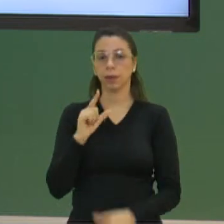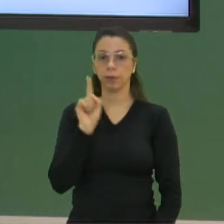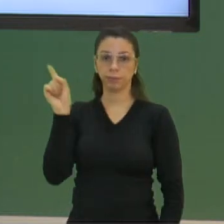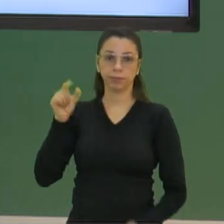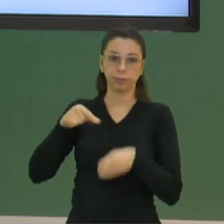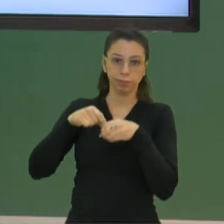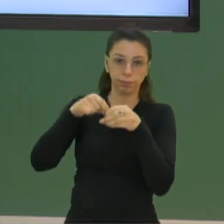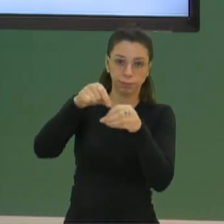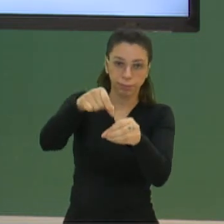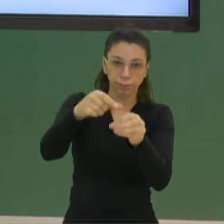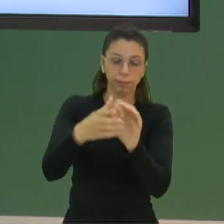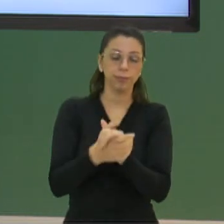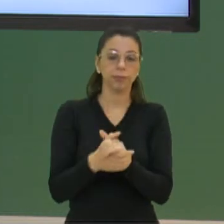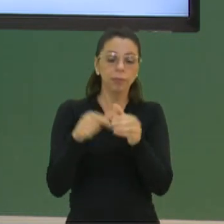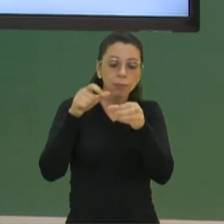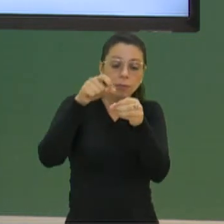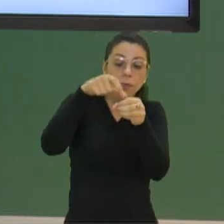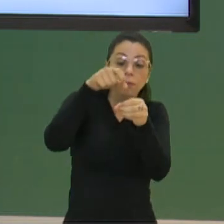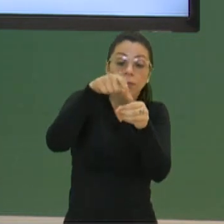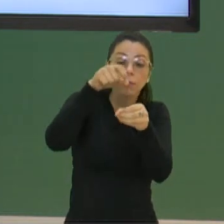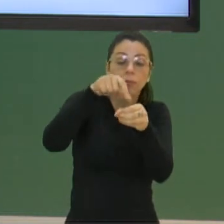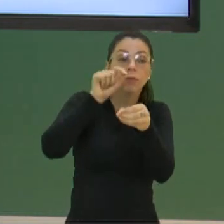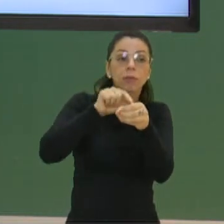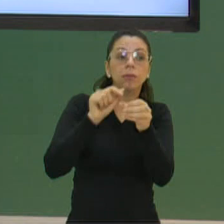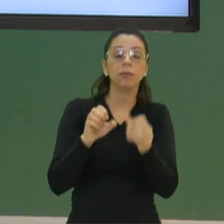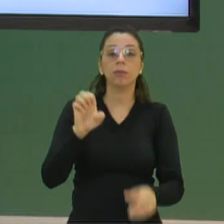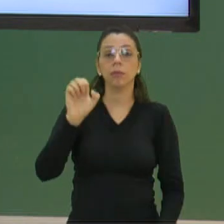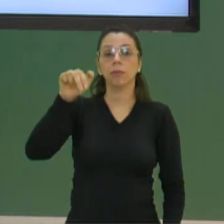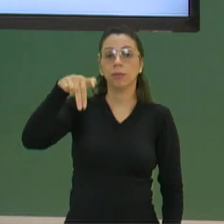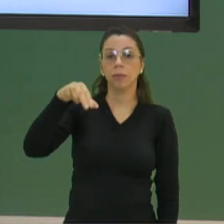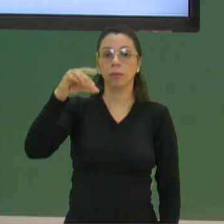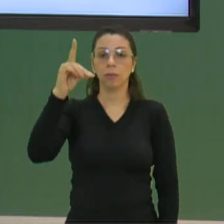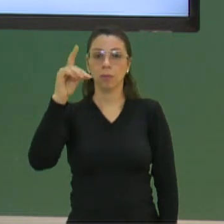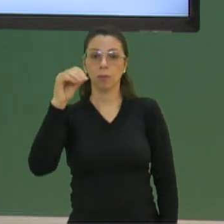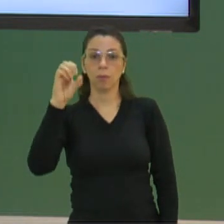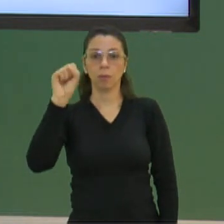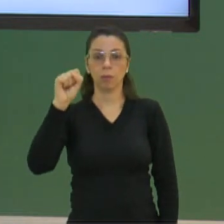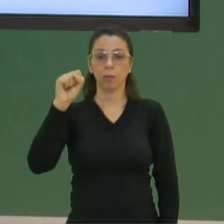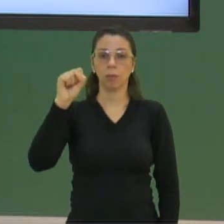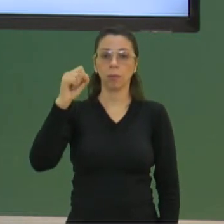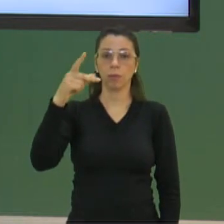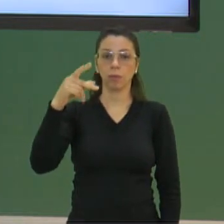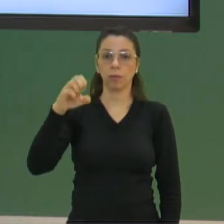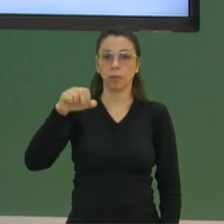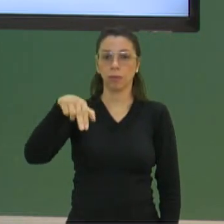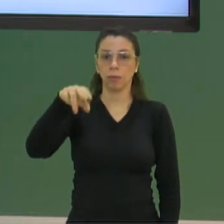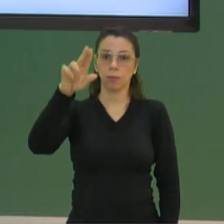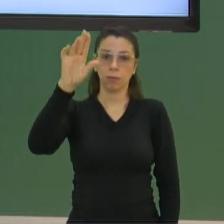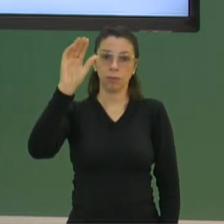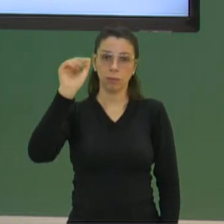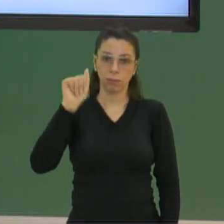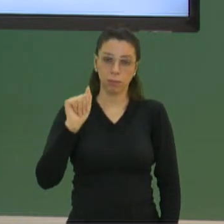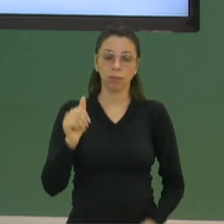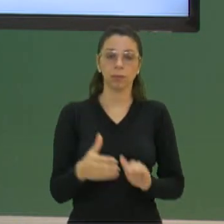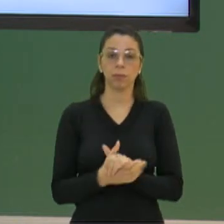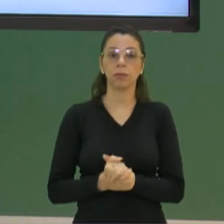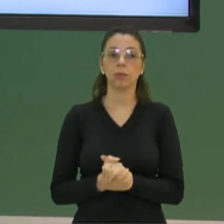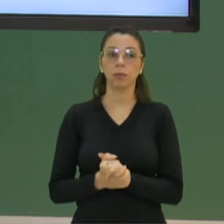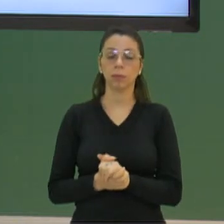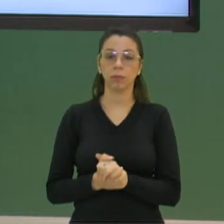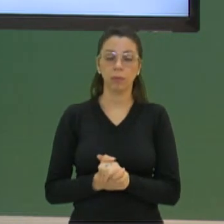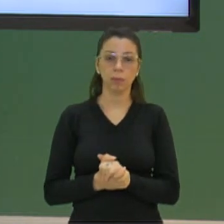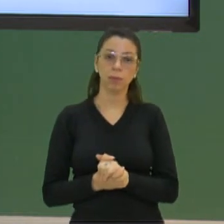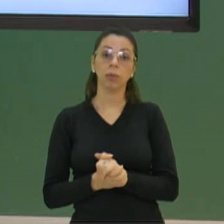E qual parte da semente que a gente usa? O endosperma da semente. As sementes das